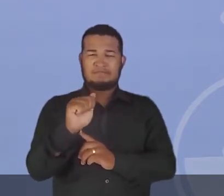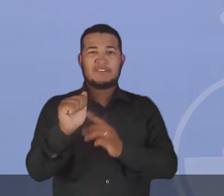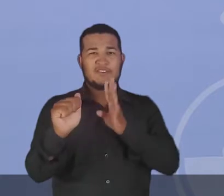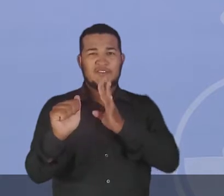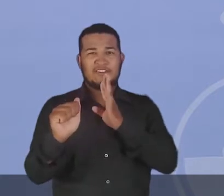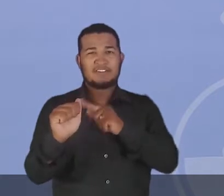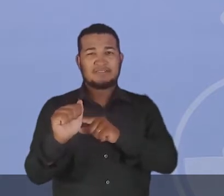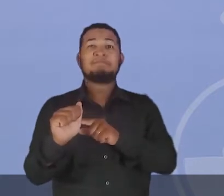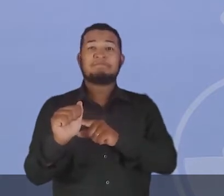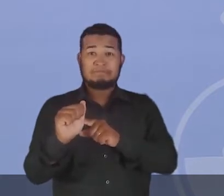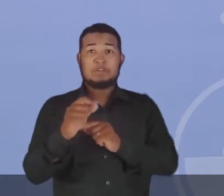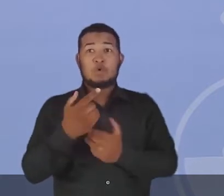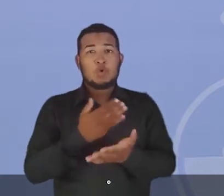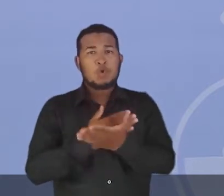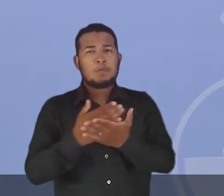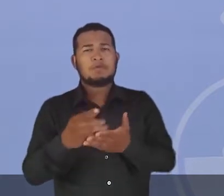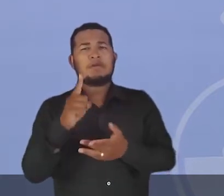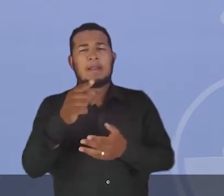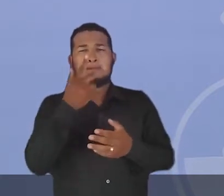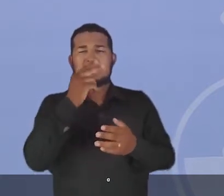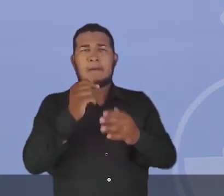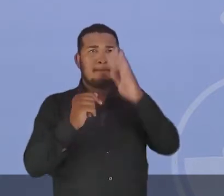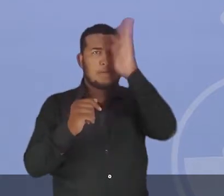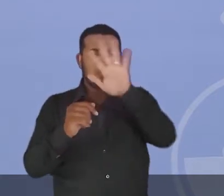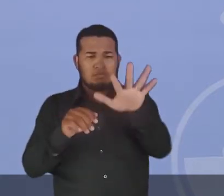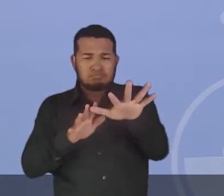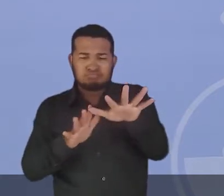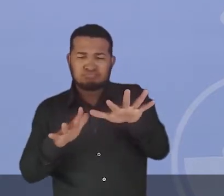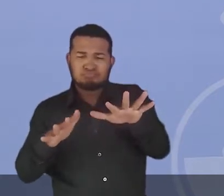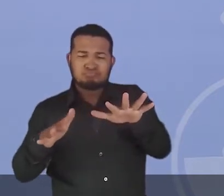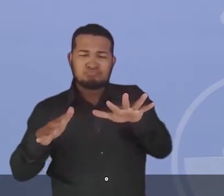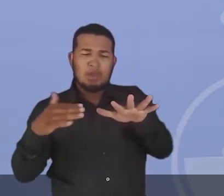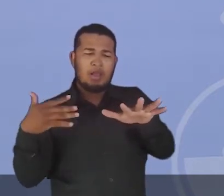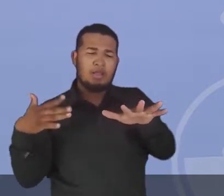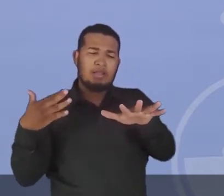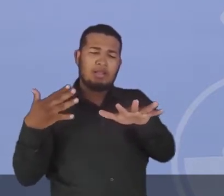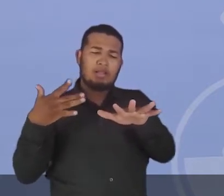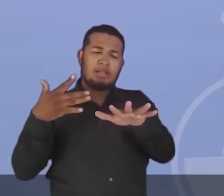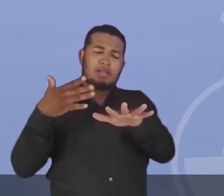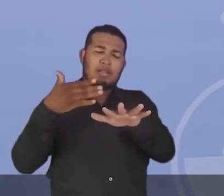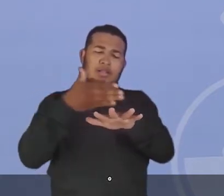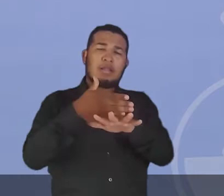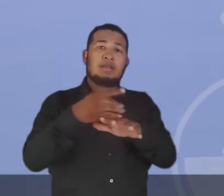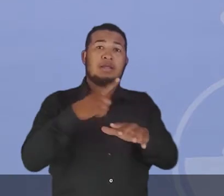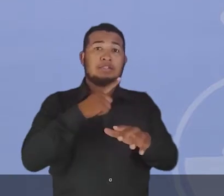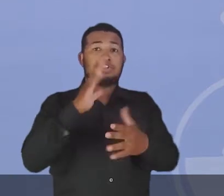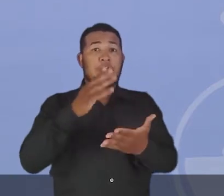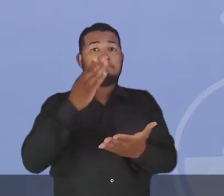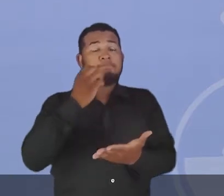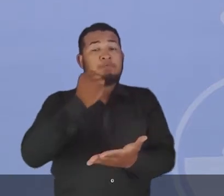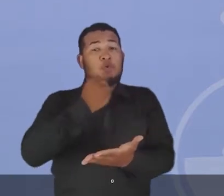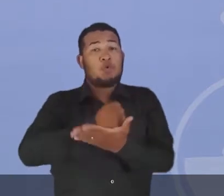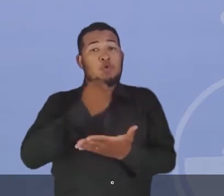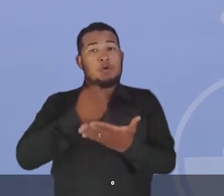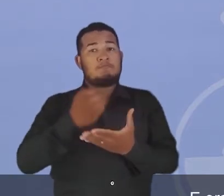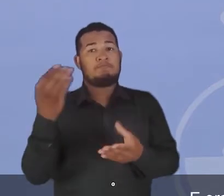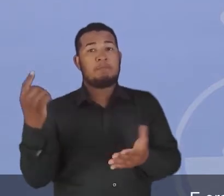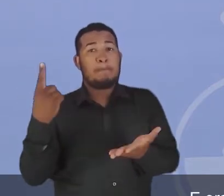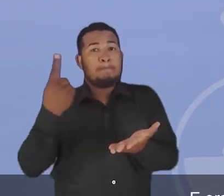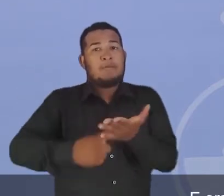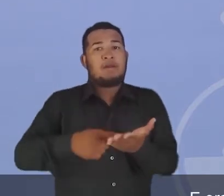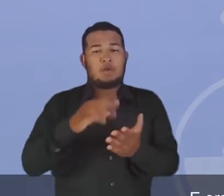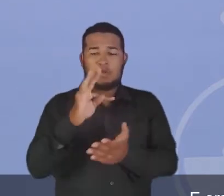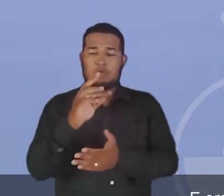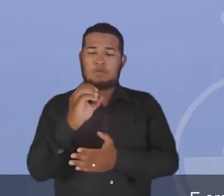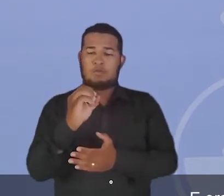hereditárias iniciavam no litoral brasileiro e até uma linha imaginária do Tratado de Tordesilhas. E